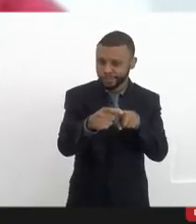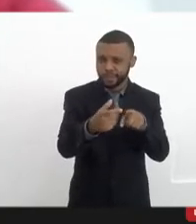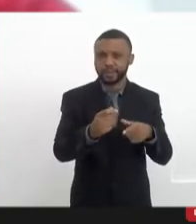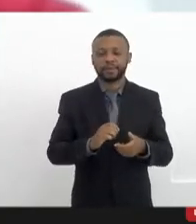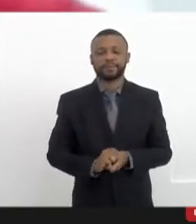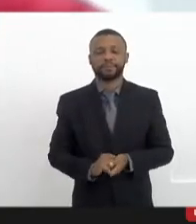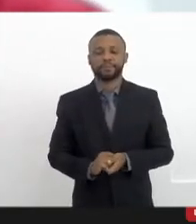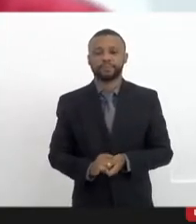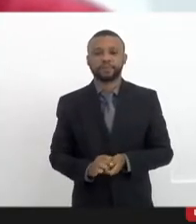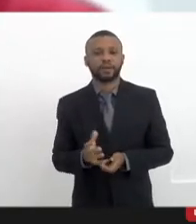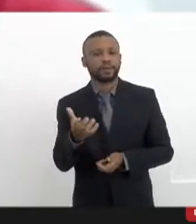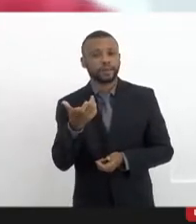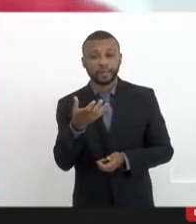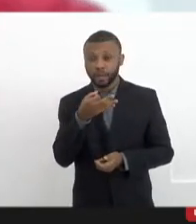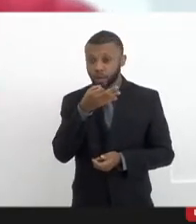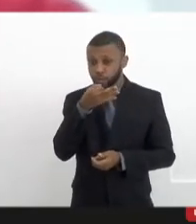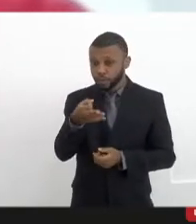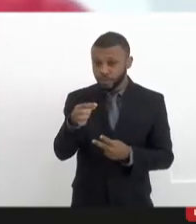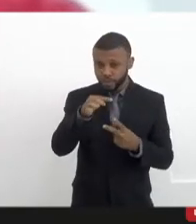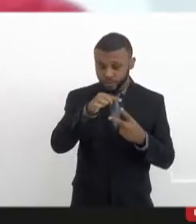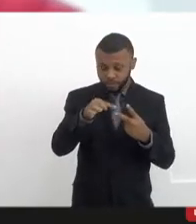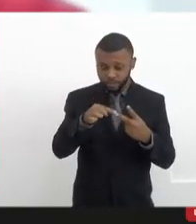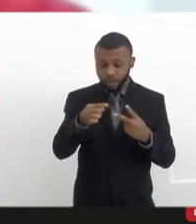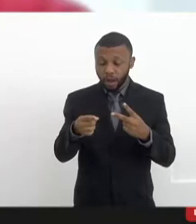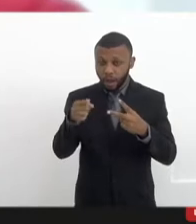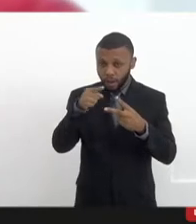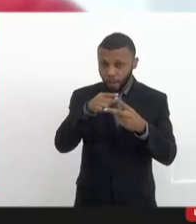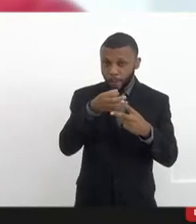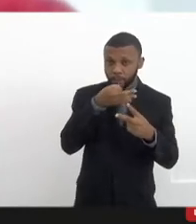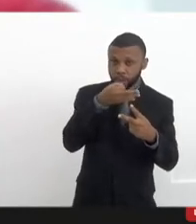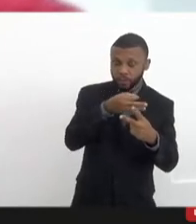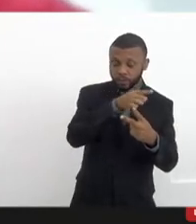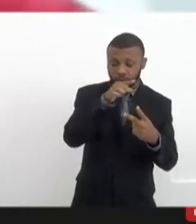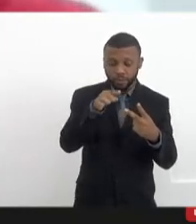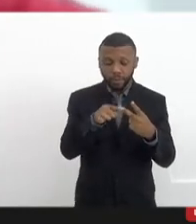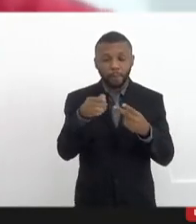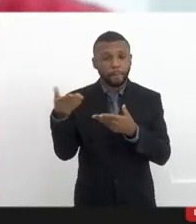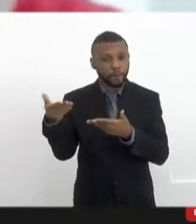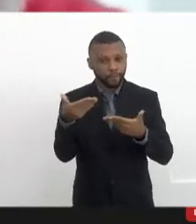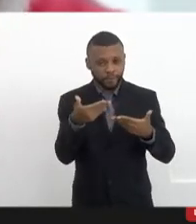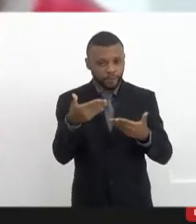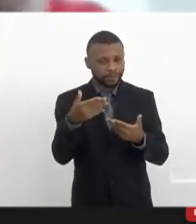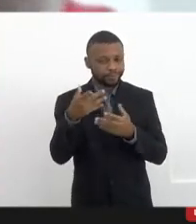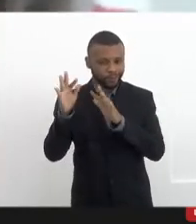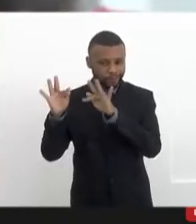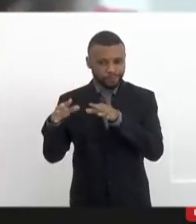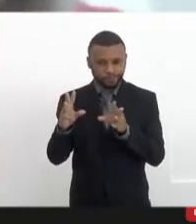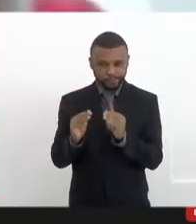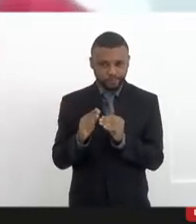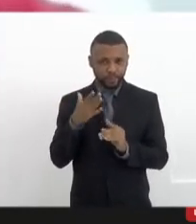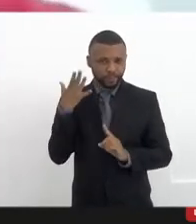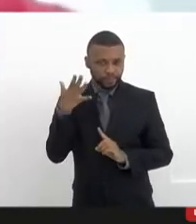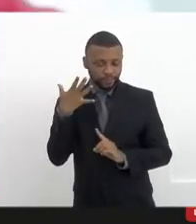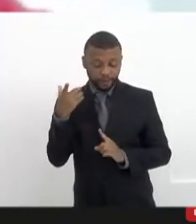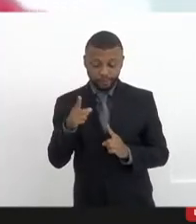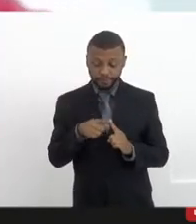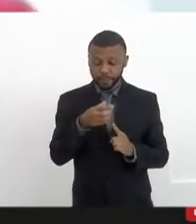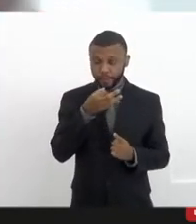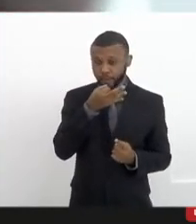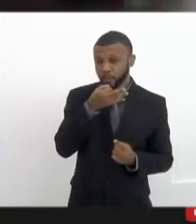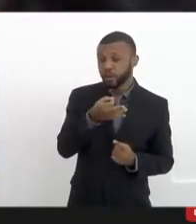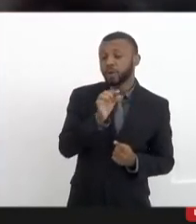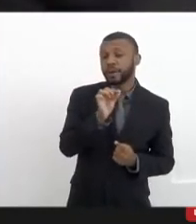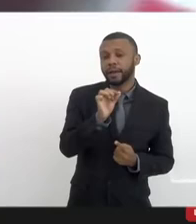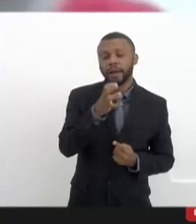Eu queria fazer duas sugestões aqui, aliás, uma sugestão e um convite para terminar a minha fala. A minha sugestão é,